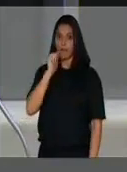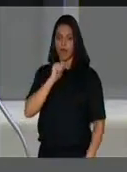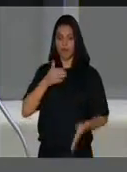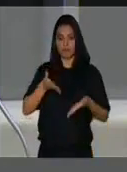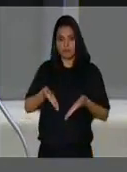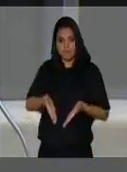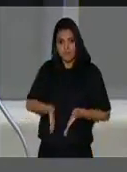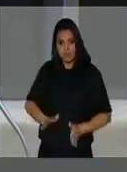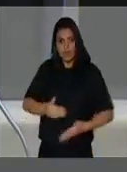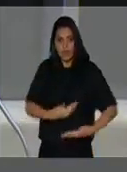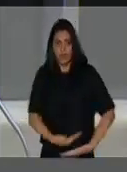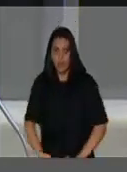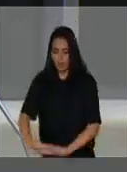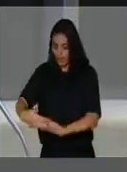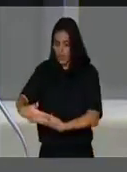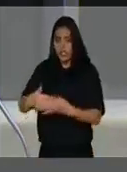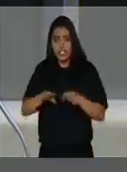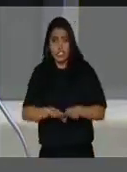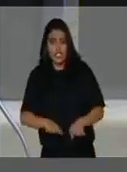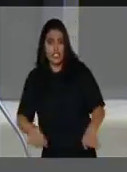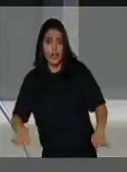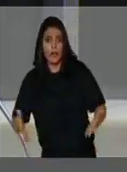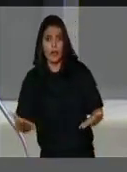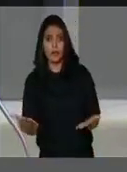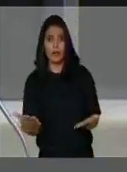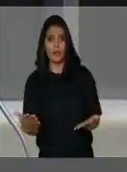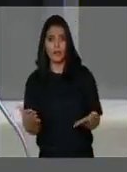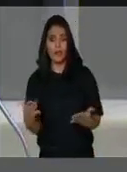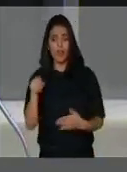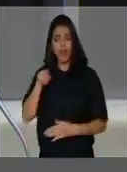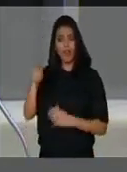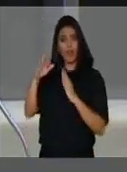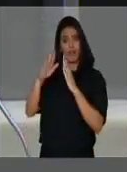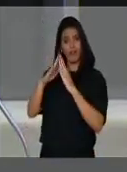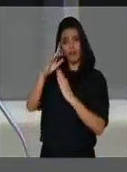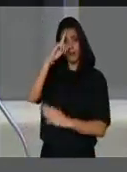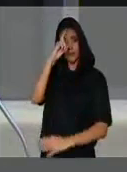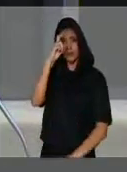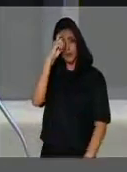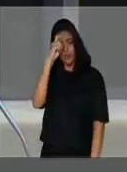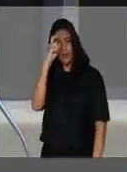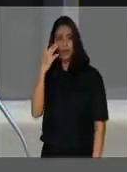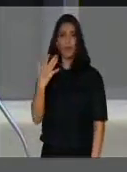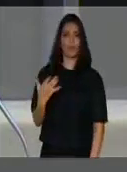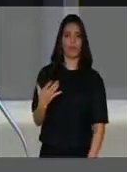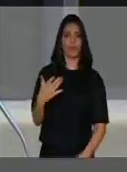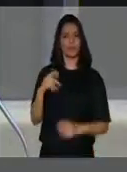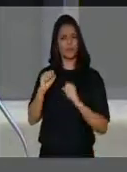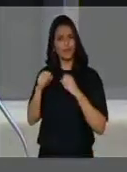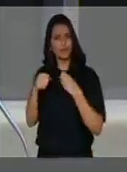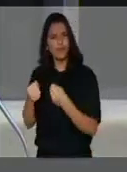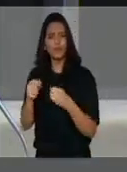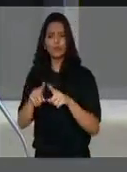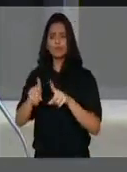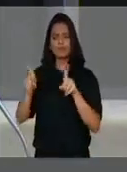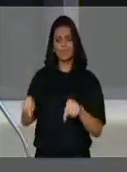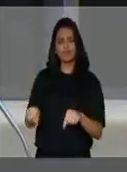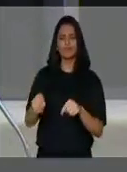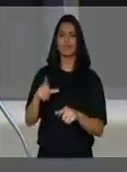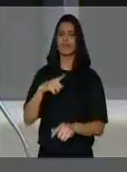bebê no chão da maternidade Mãe Luzia, apesar do esforço dos servidores que trabalham com